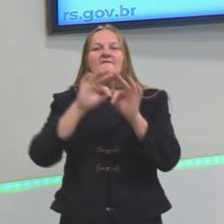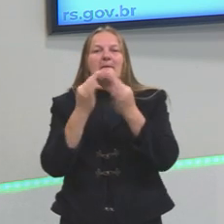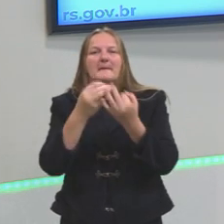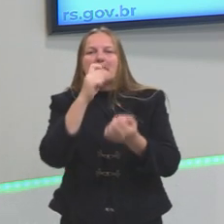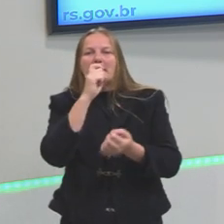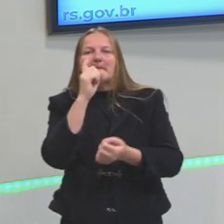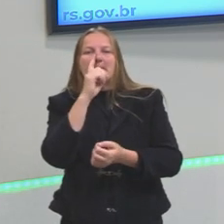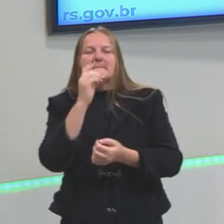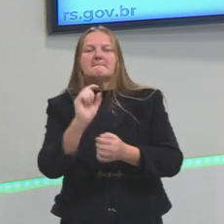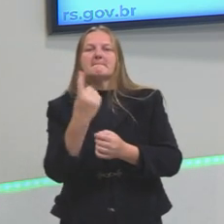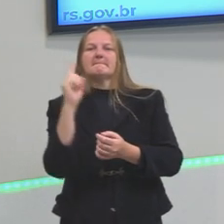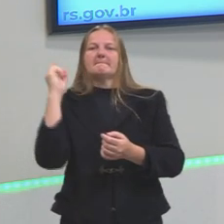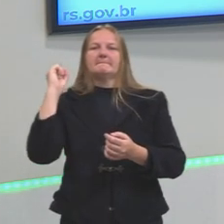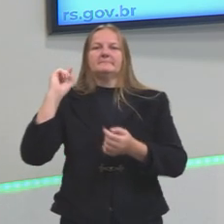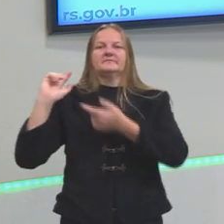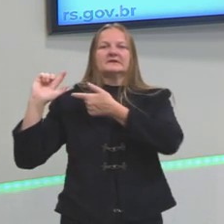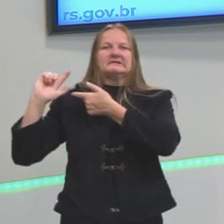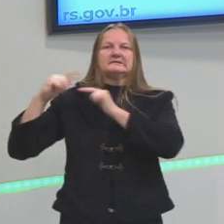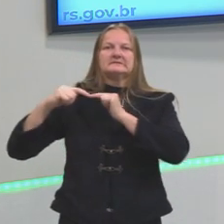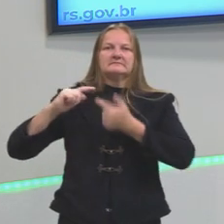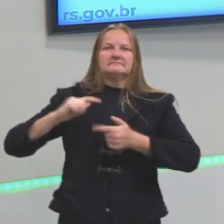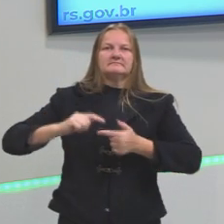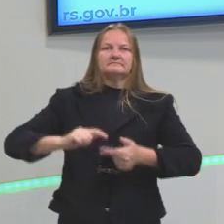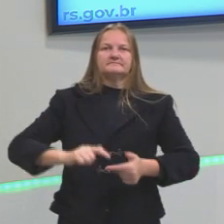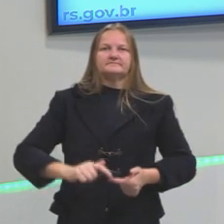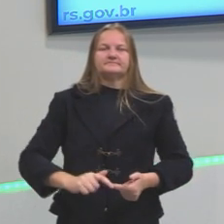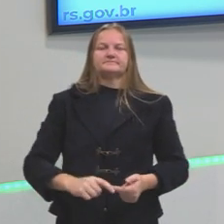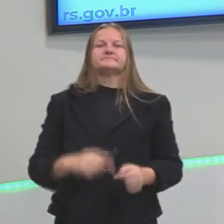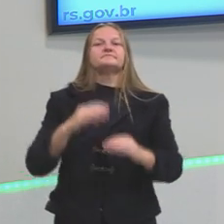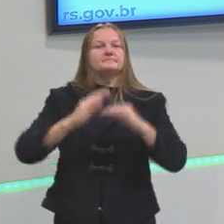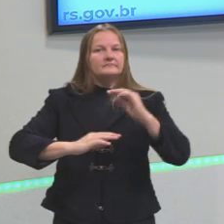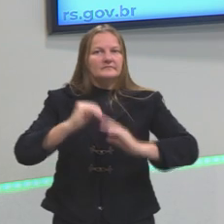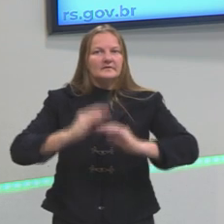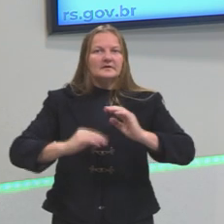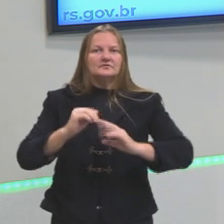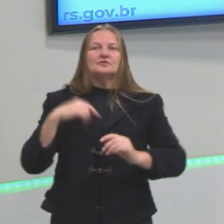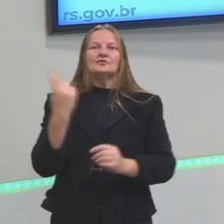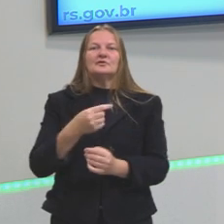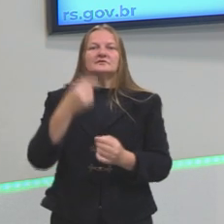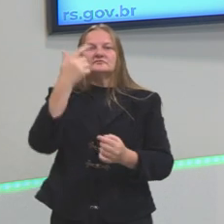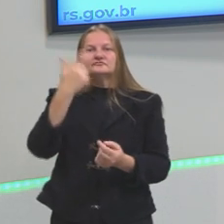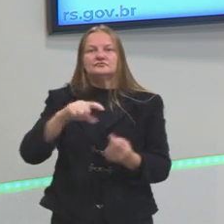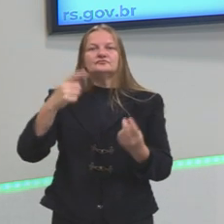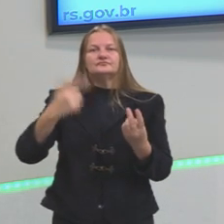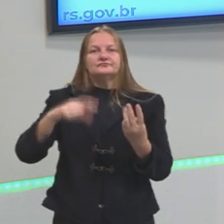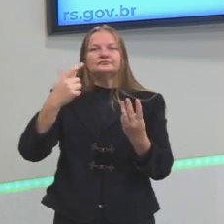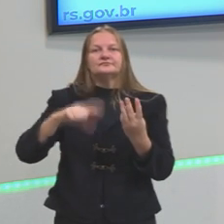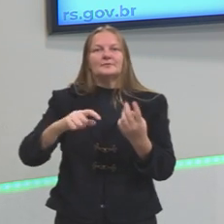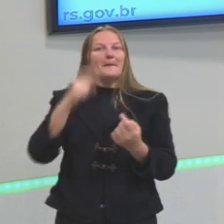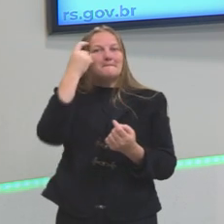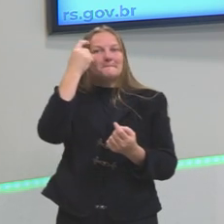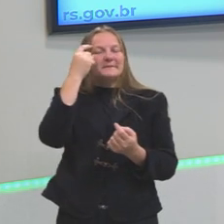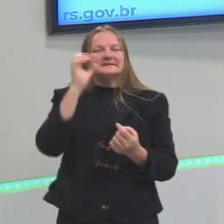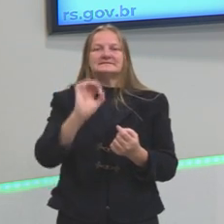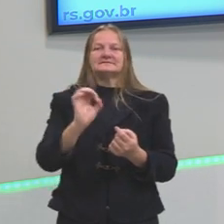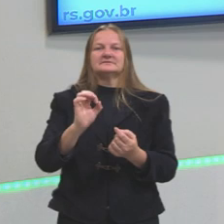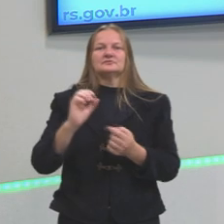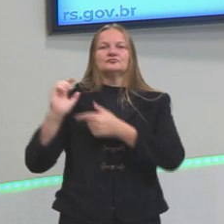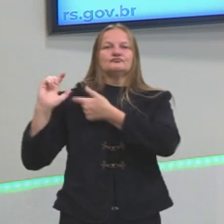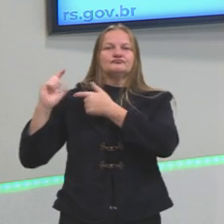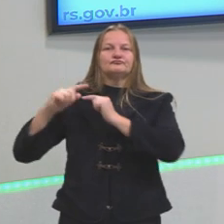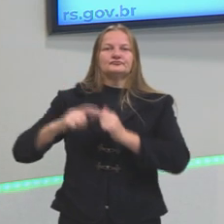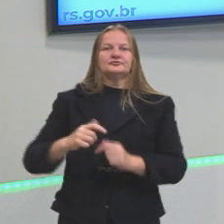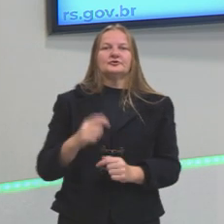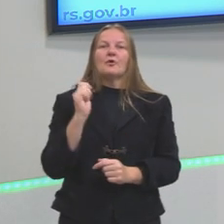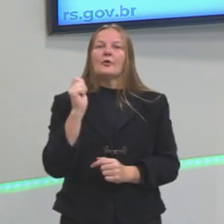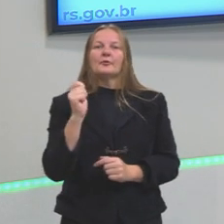Lembre-se que, por exemplo, essas ações nós fizemos sem pensá-las, de forma automatizada.